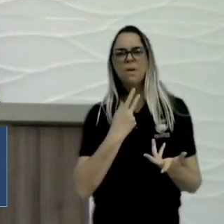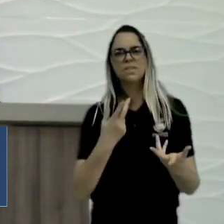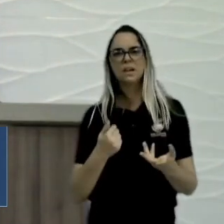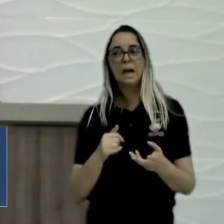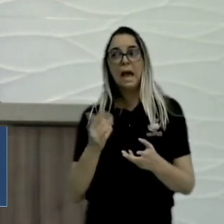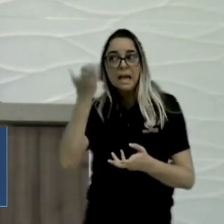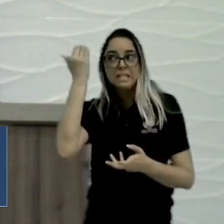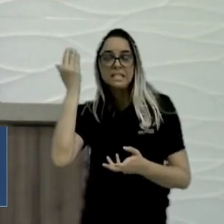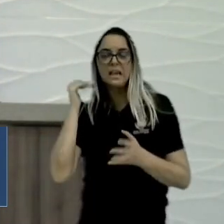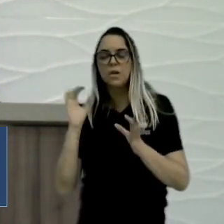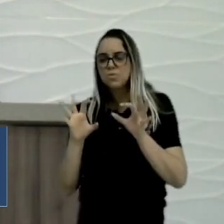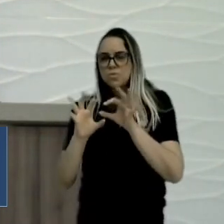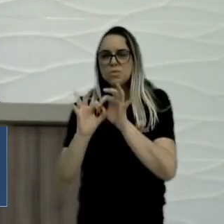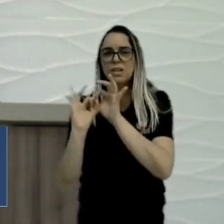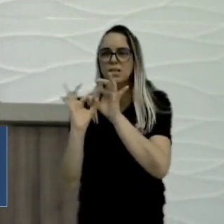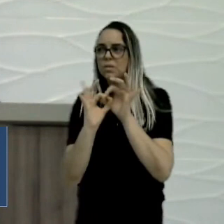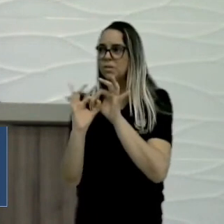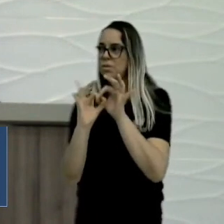atrás,